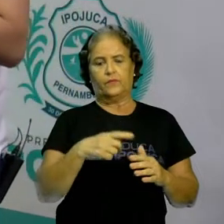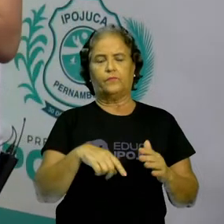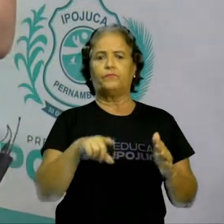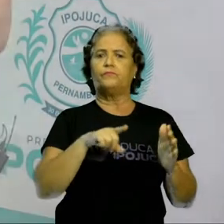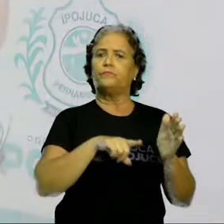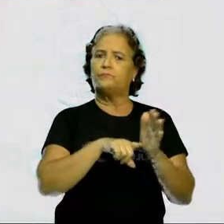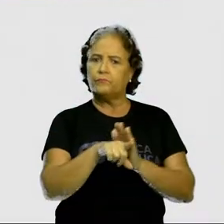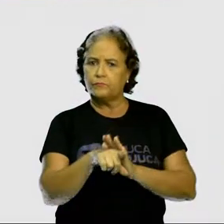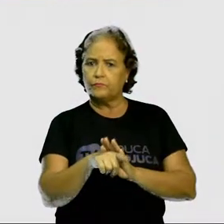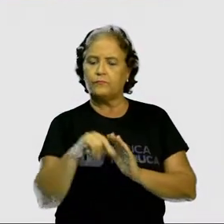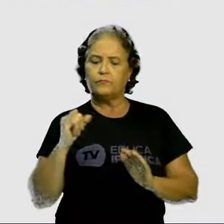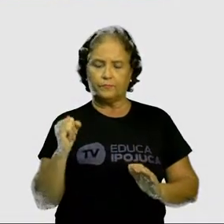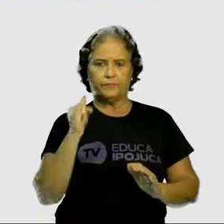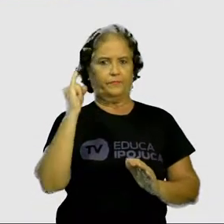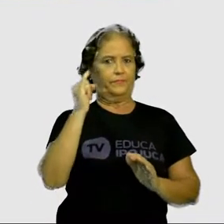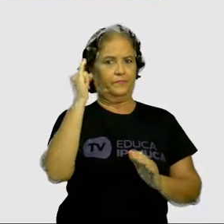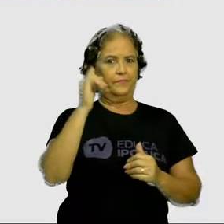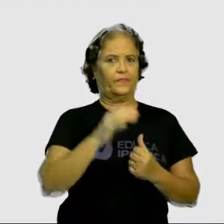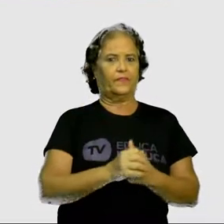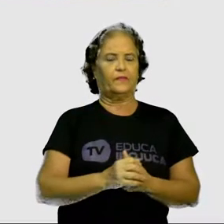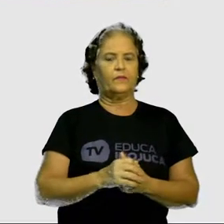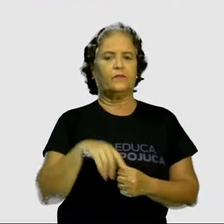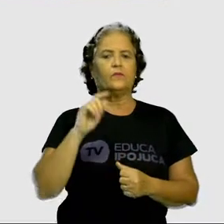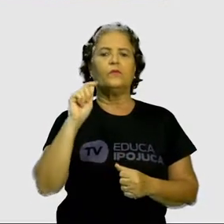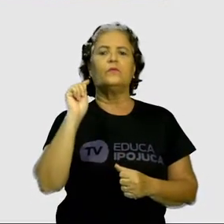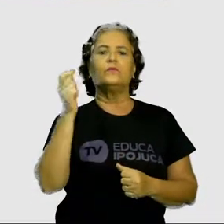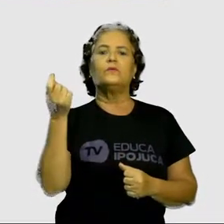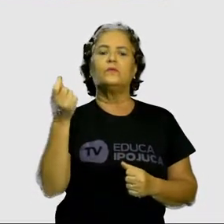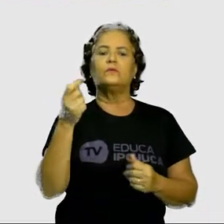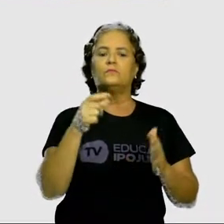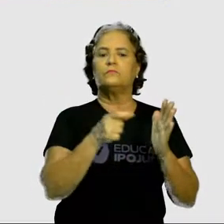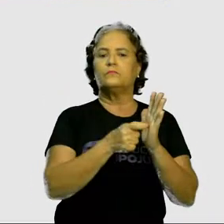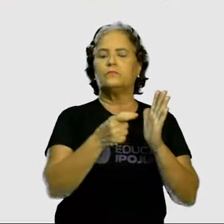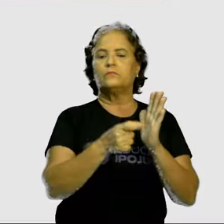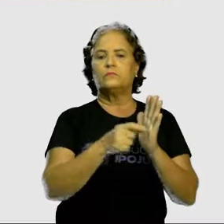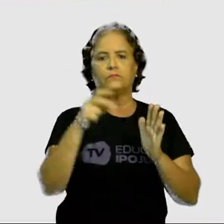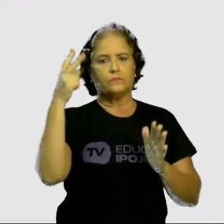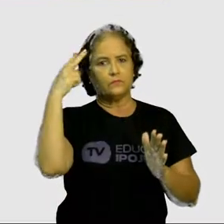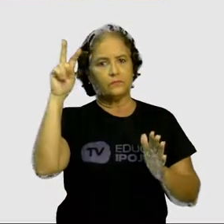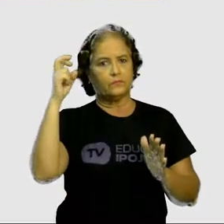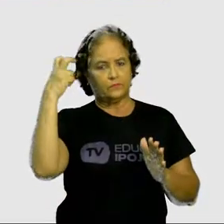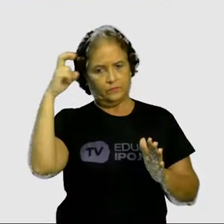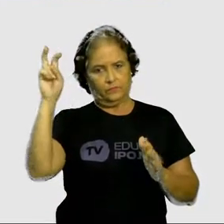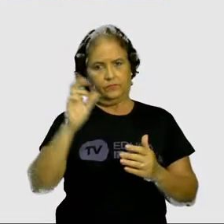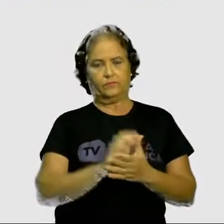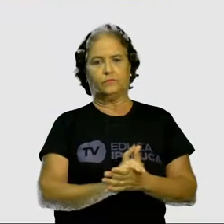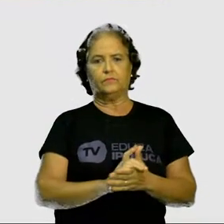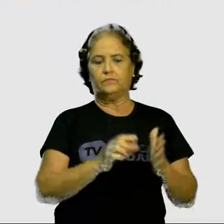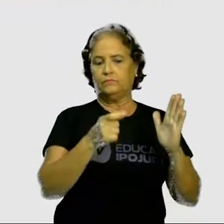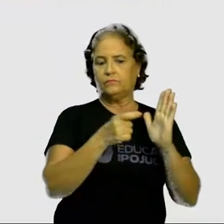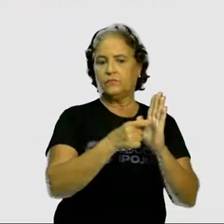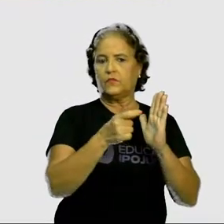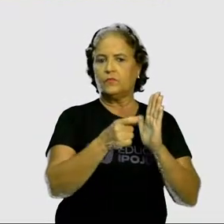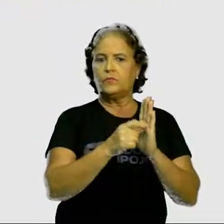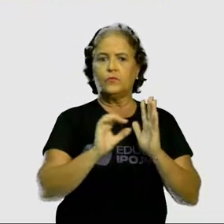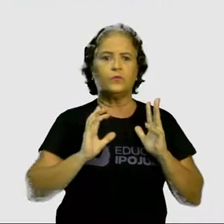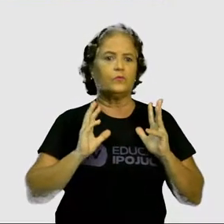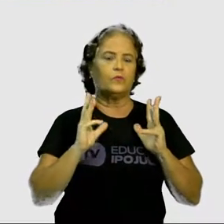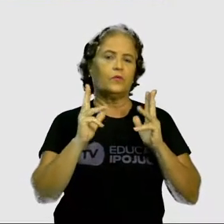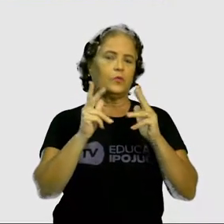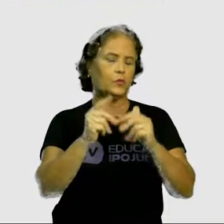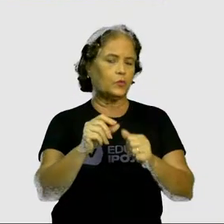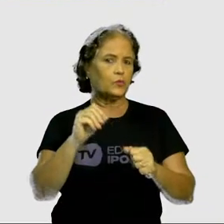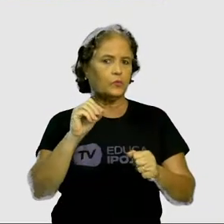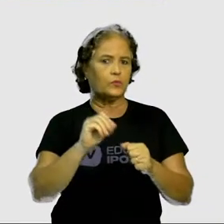é importante. O que é patrimônio histórico e cultural? Patrimônio é tudo aquilo que é produzido por uma